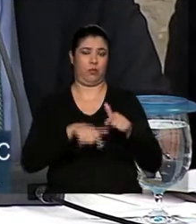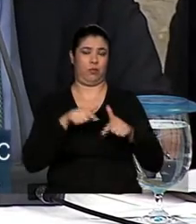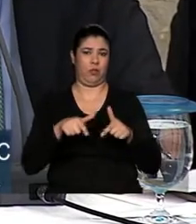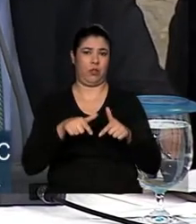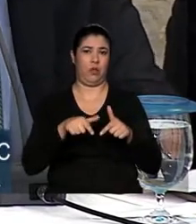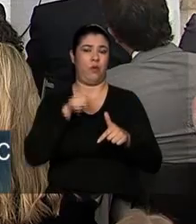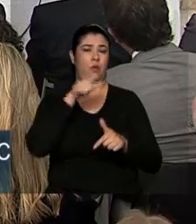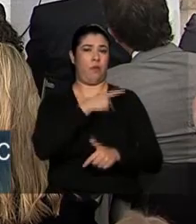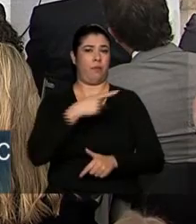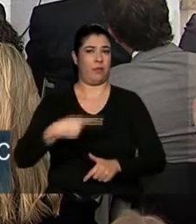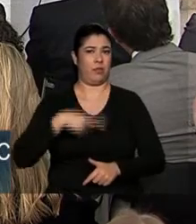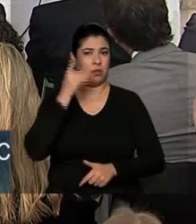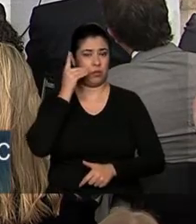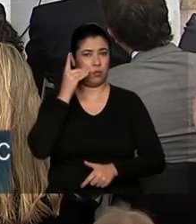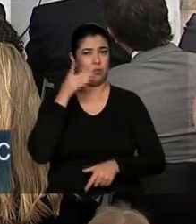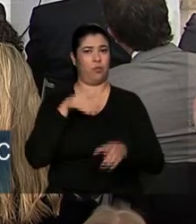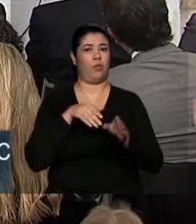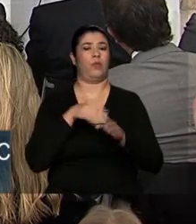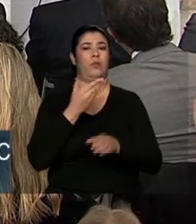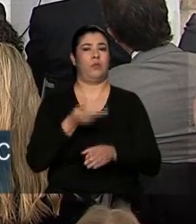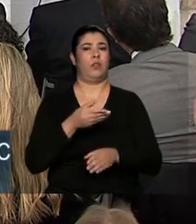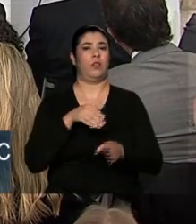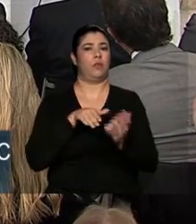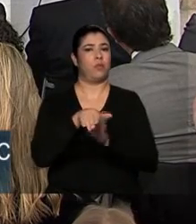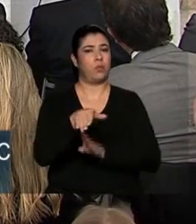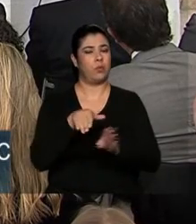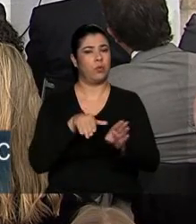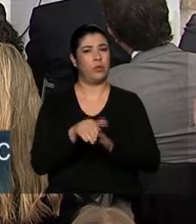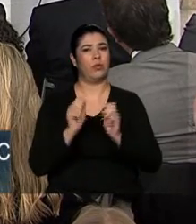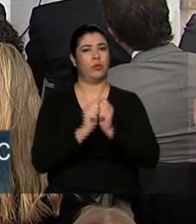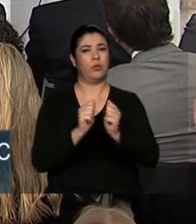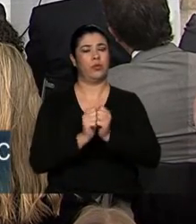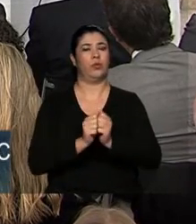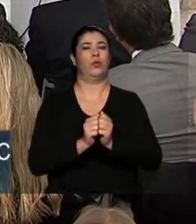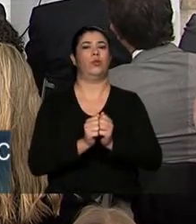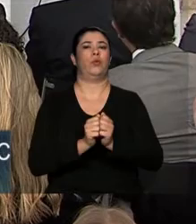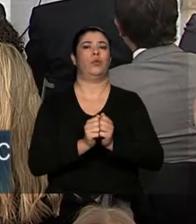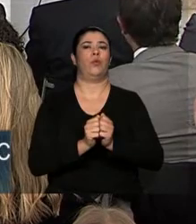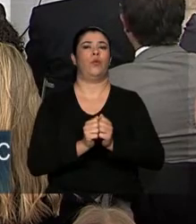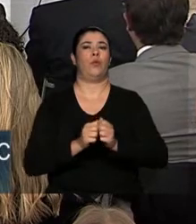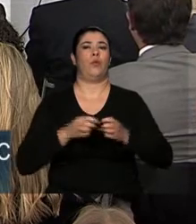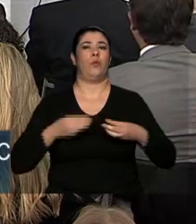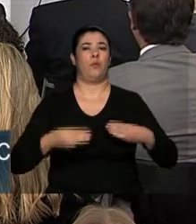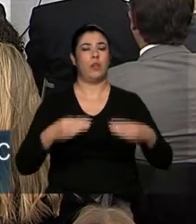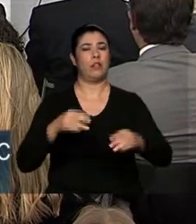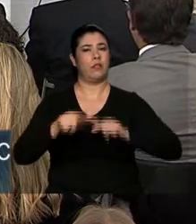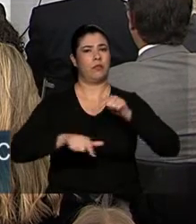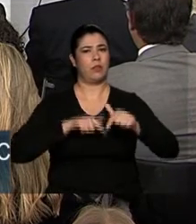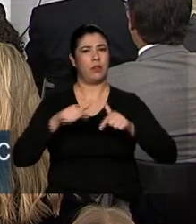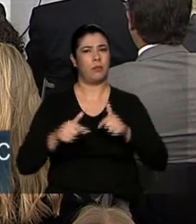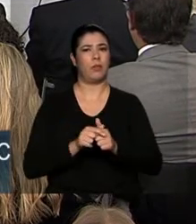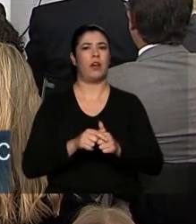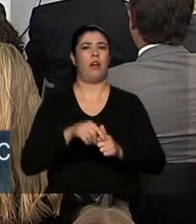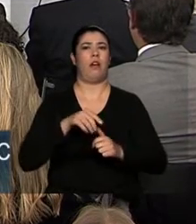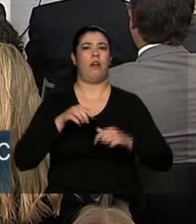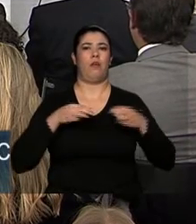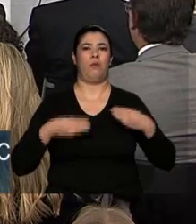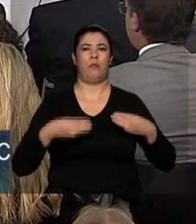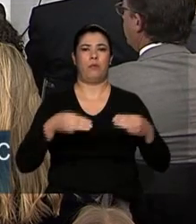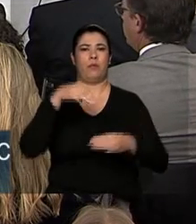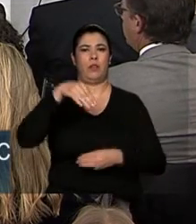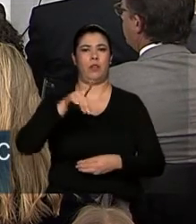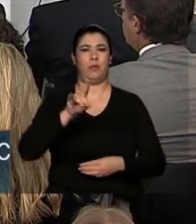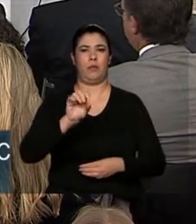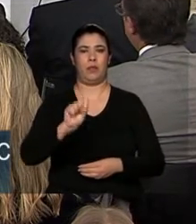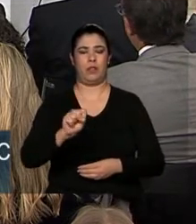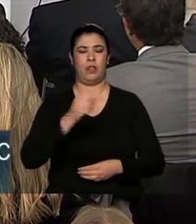Educação, Ministério do Trabalho, Ministério do Desenvolvimento Social, todos que compõem esta frente de trabalho em